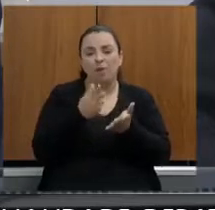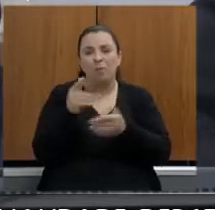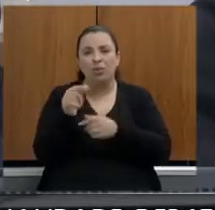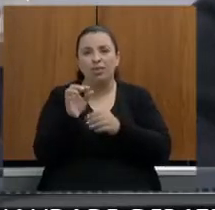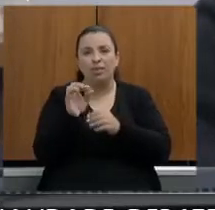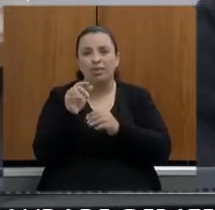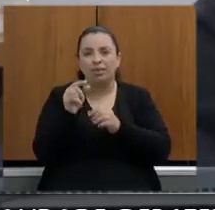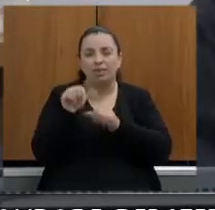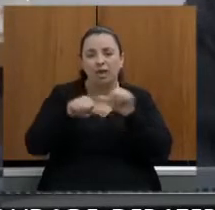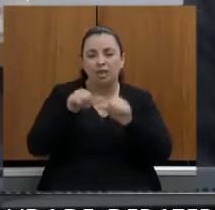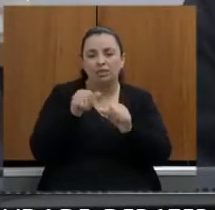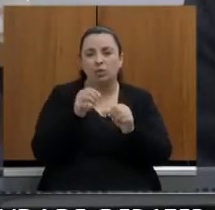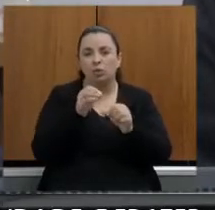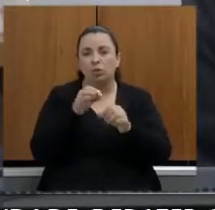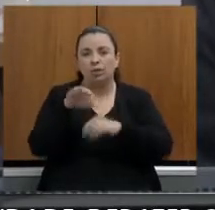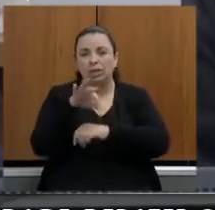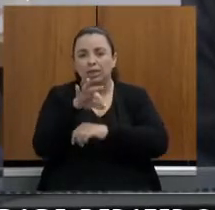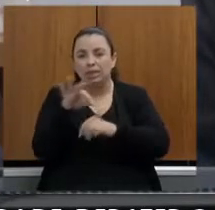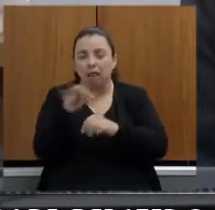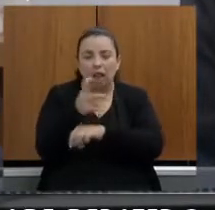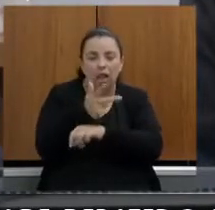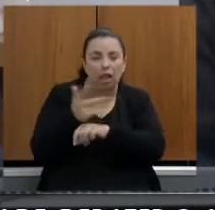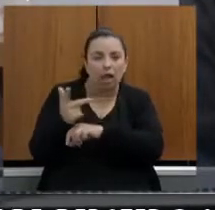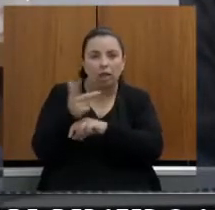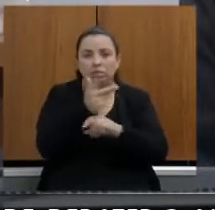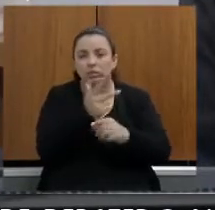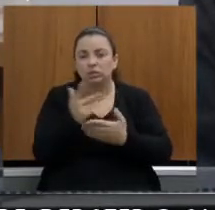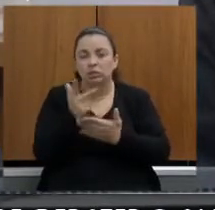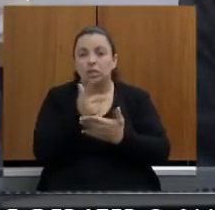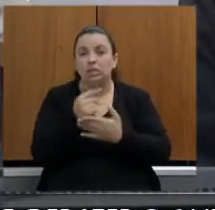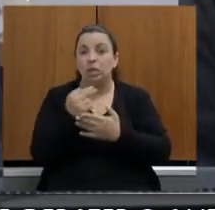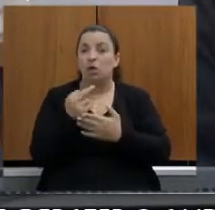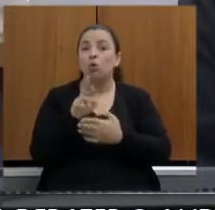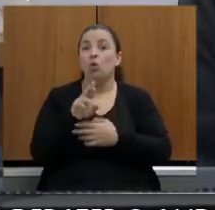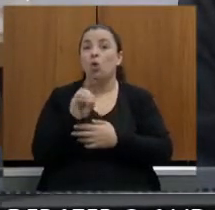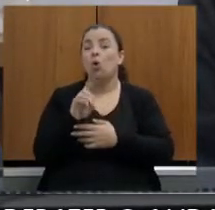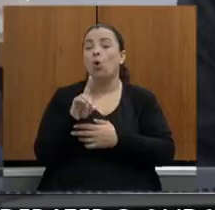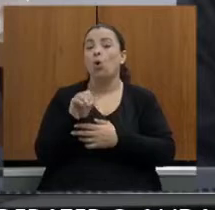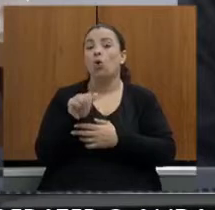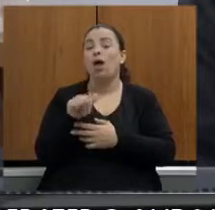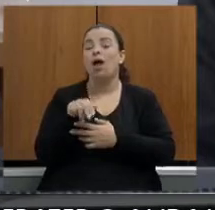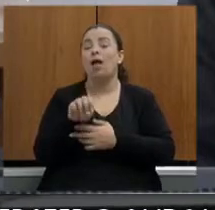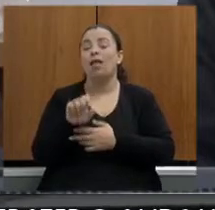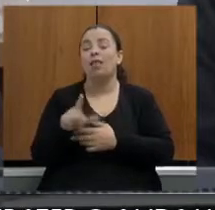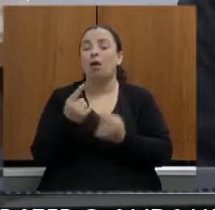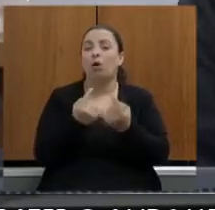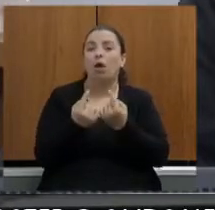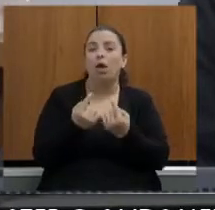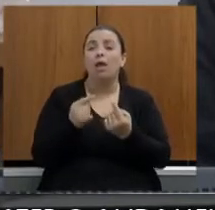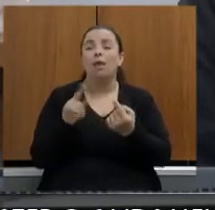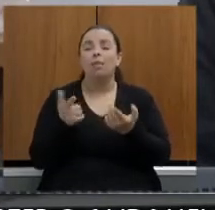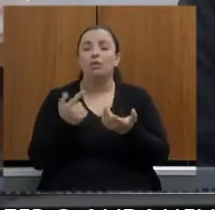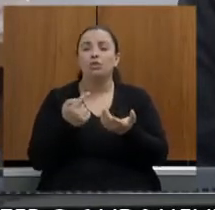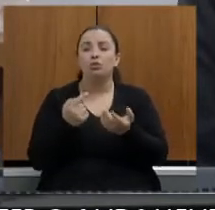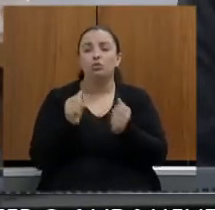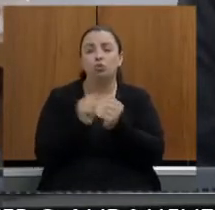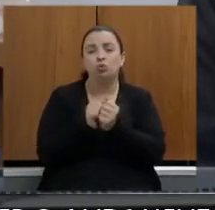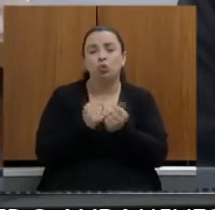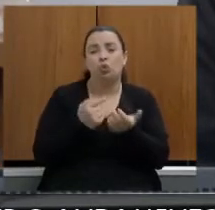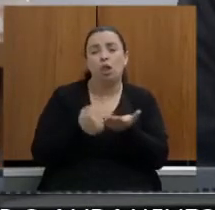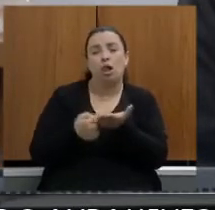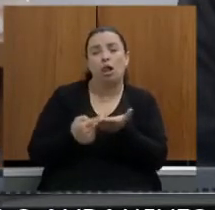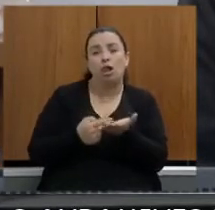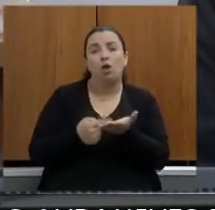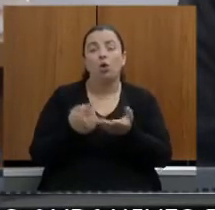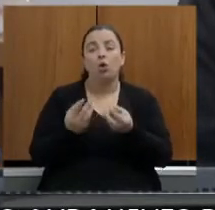traçado e que a gente possa já definir em conjunto como fazer essa conciliação entre o plano diretor e